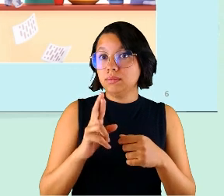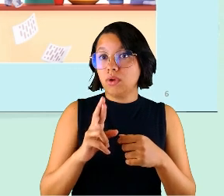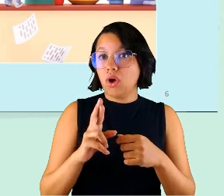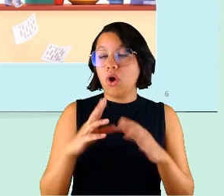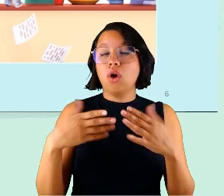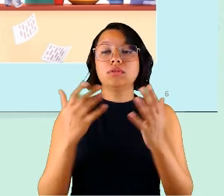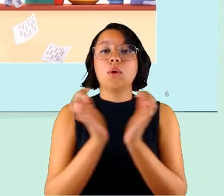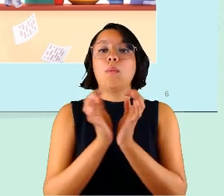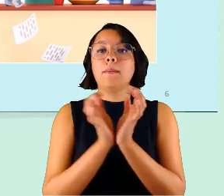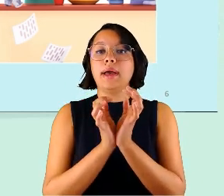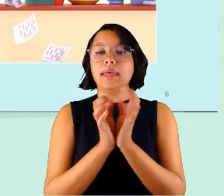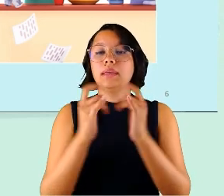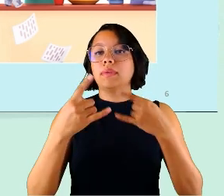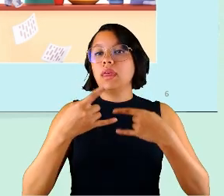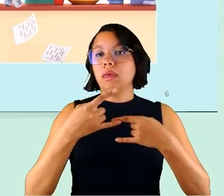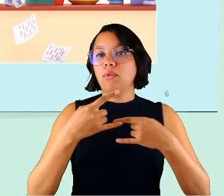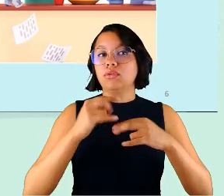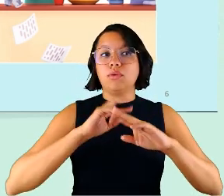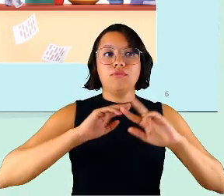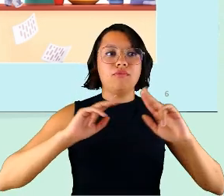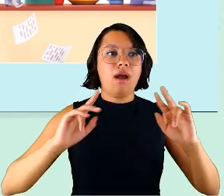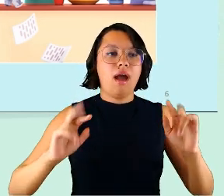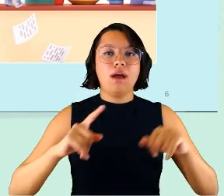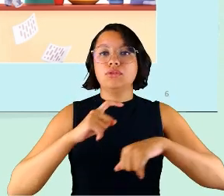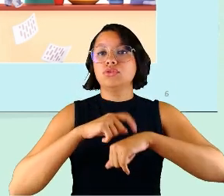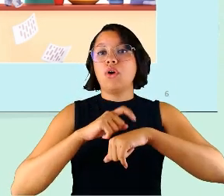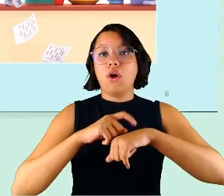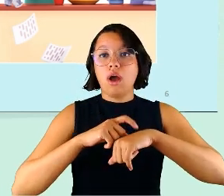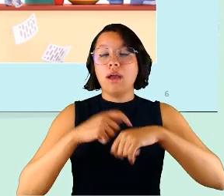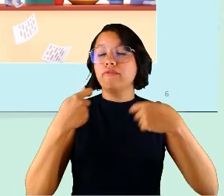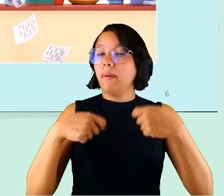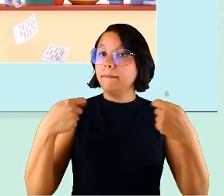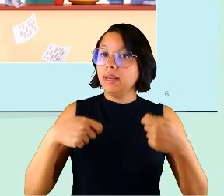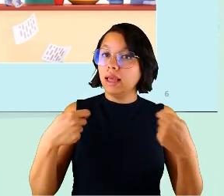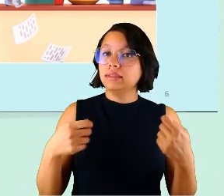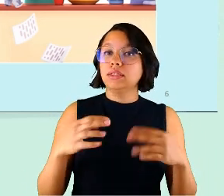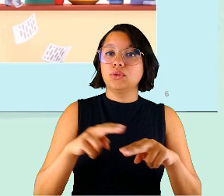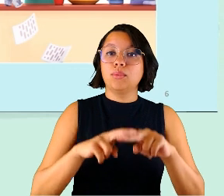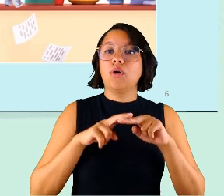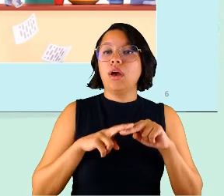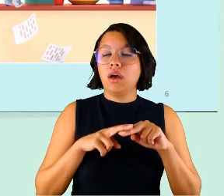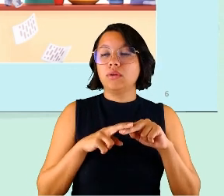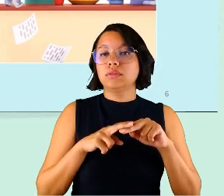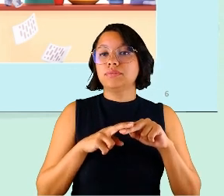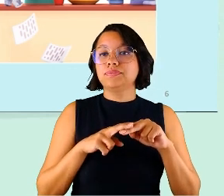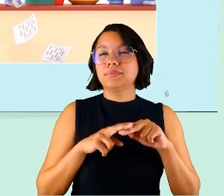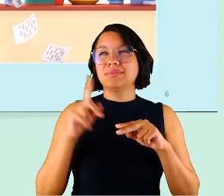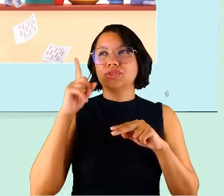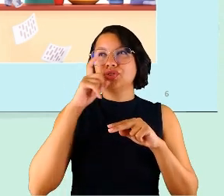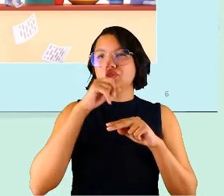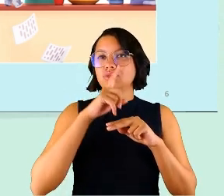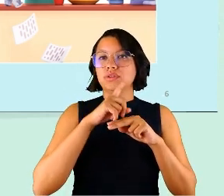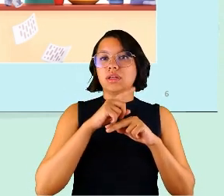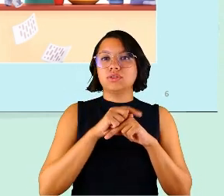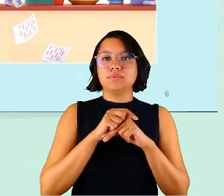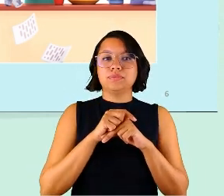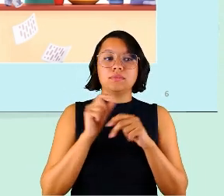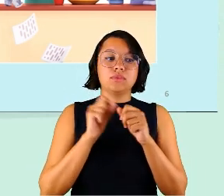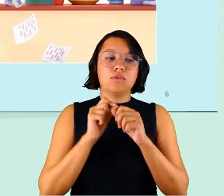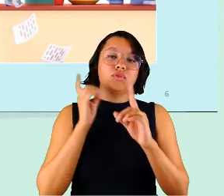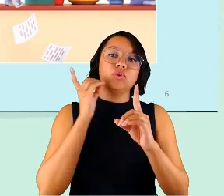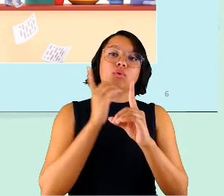remota com horários flexíveis e essa flexibilidade foi necessária em função e a dificuldade de